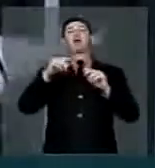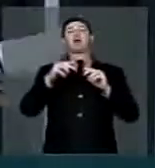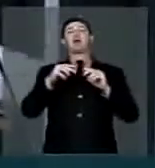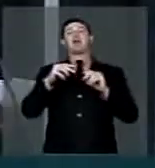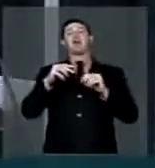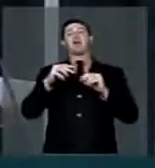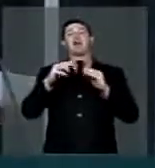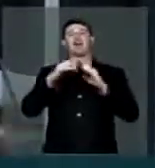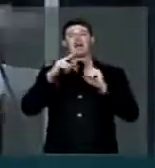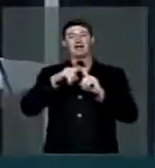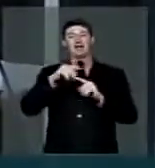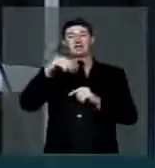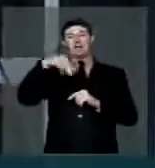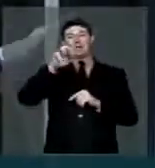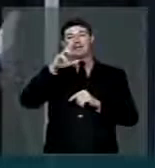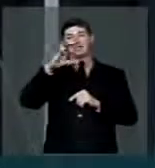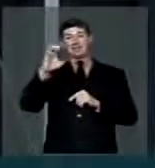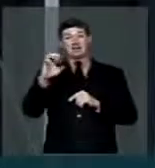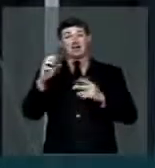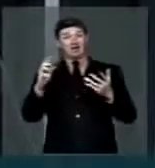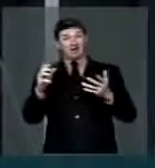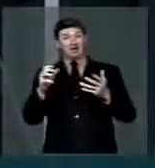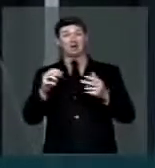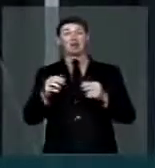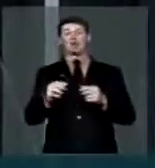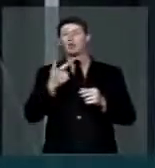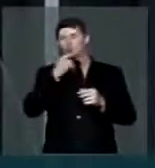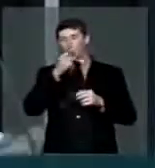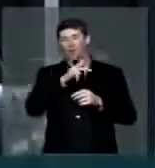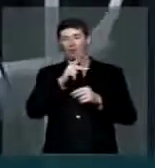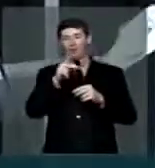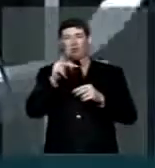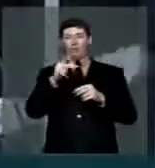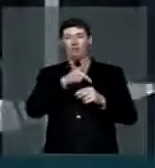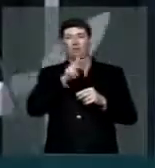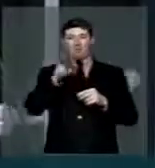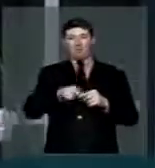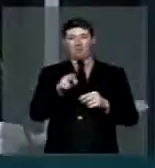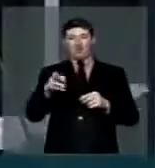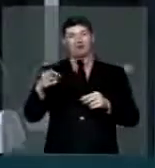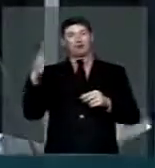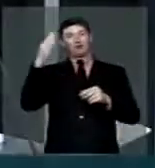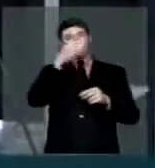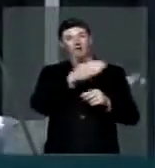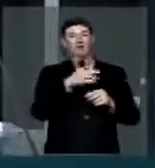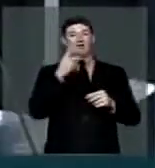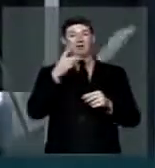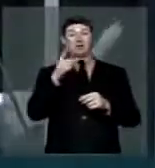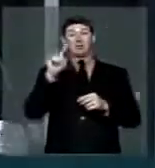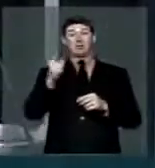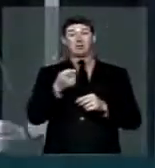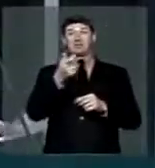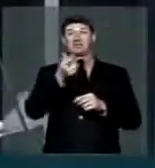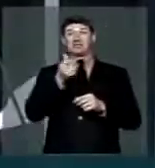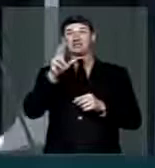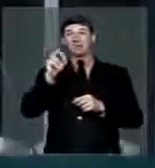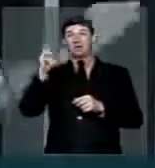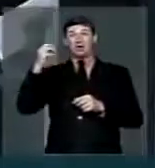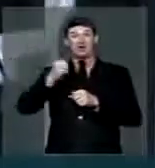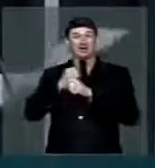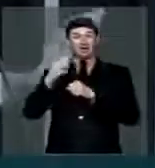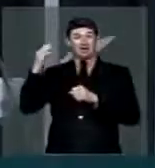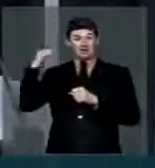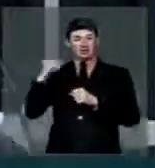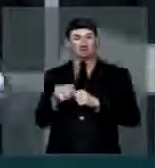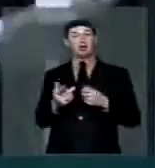aonde o padre Antônio Vieira, que também pisou lá na Bahia, celebrava seus sermões em 1650. O